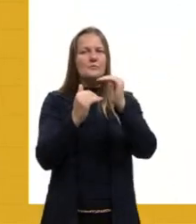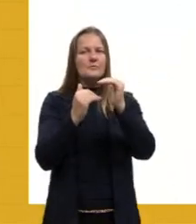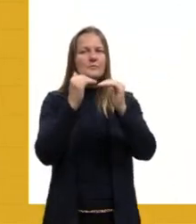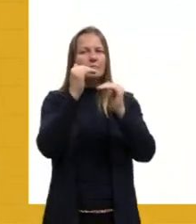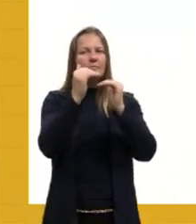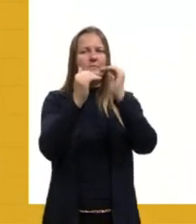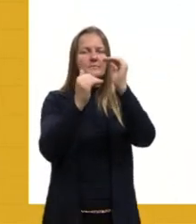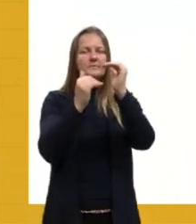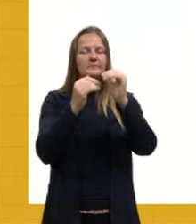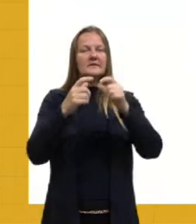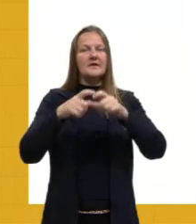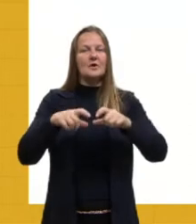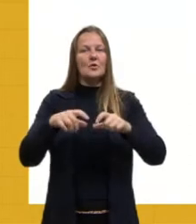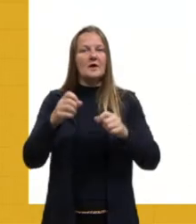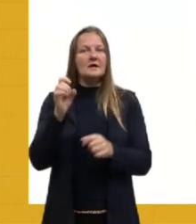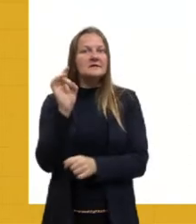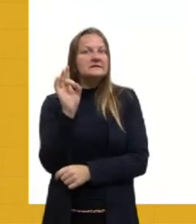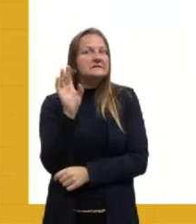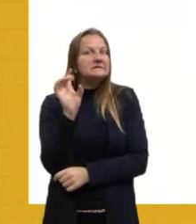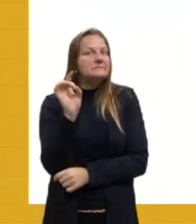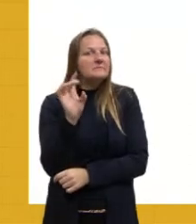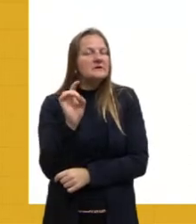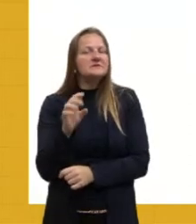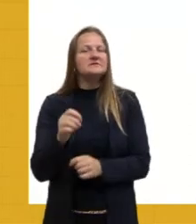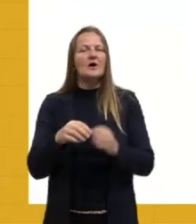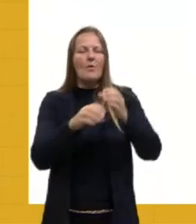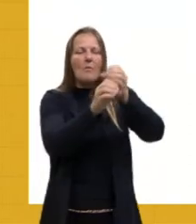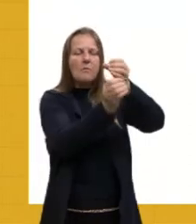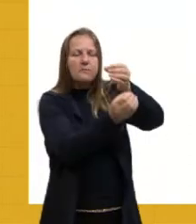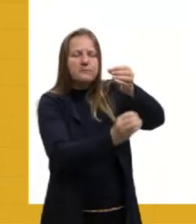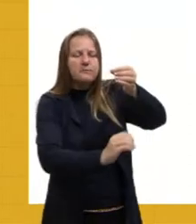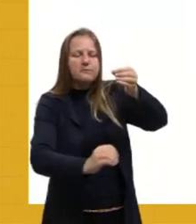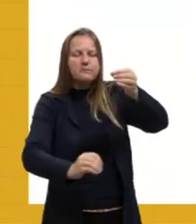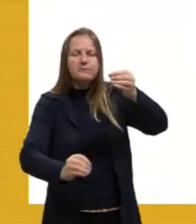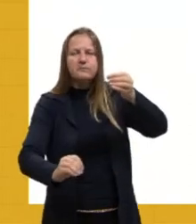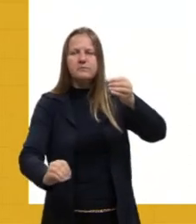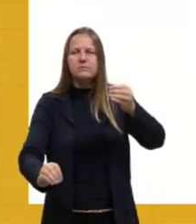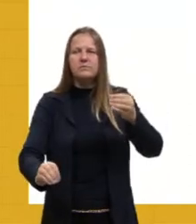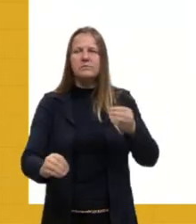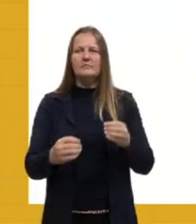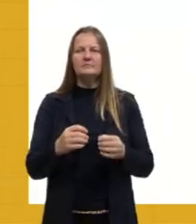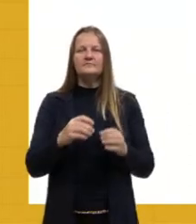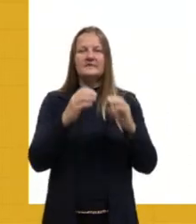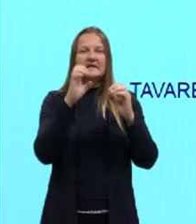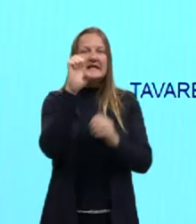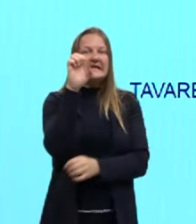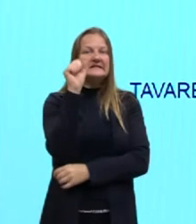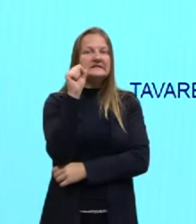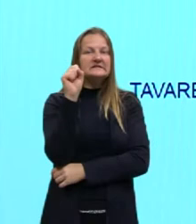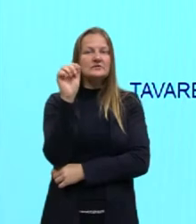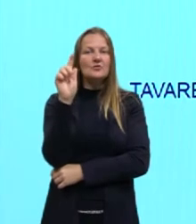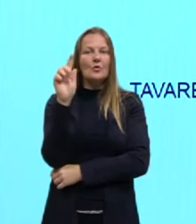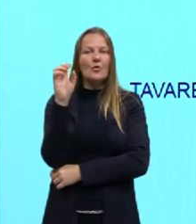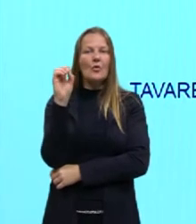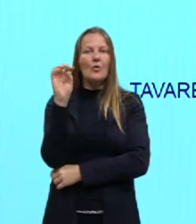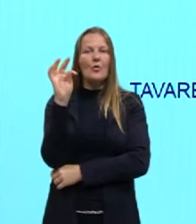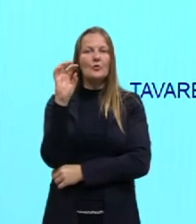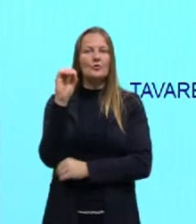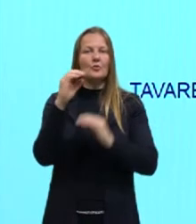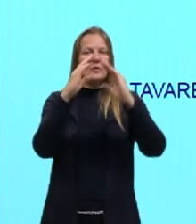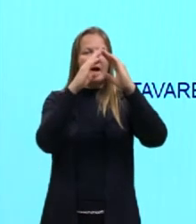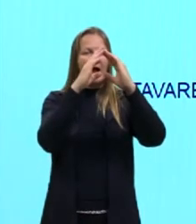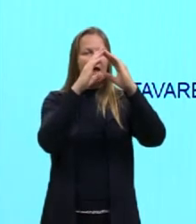individual para o tratamento do esgoto residencial. Então, nós vemos essa